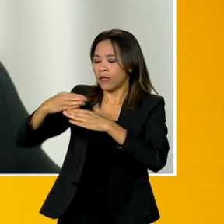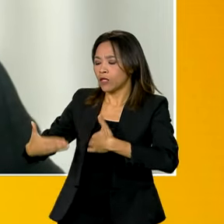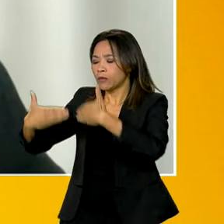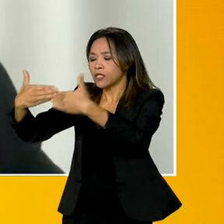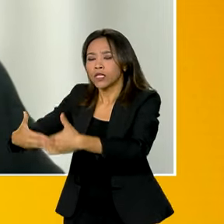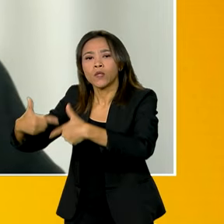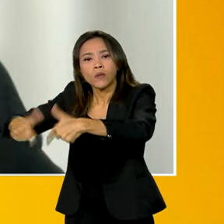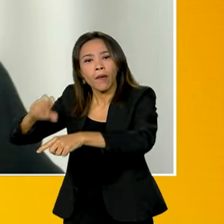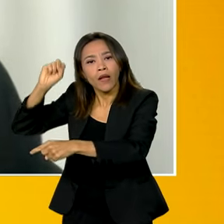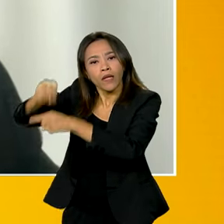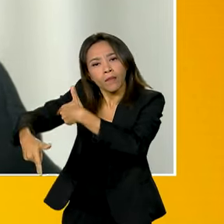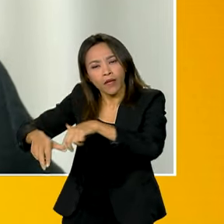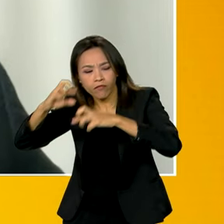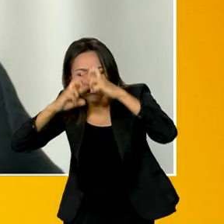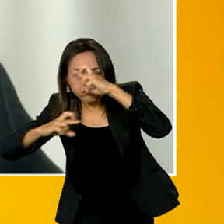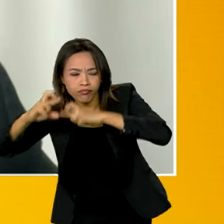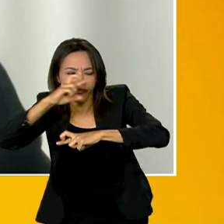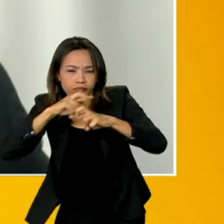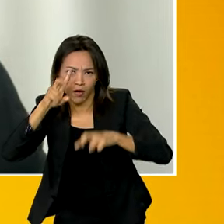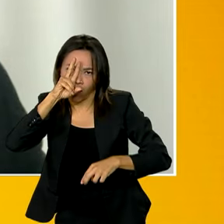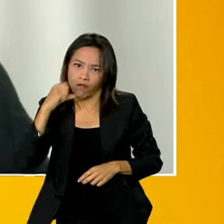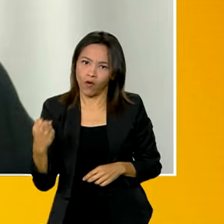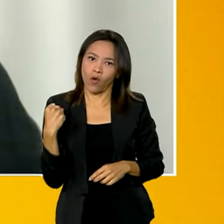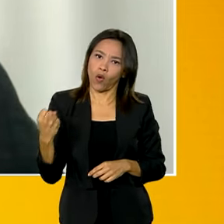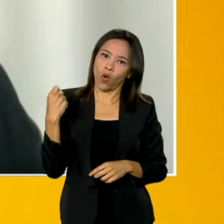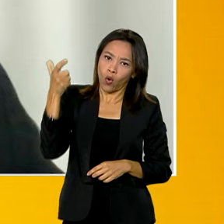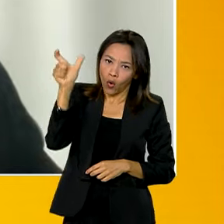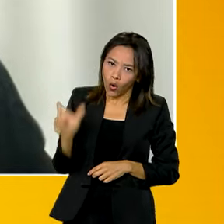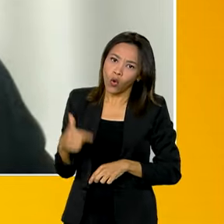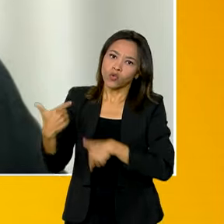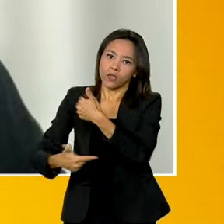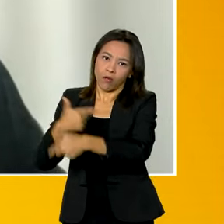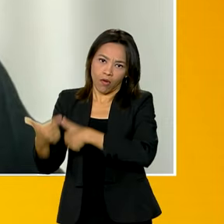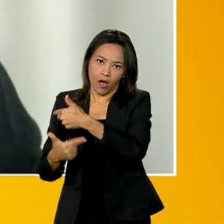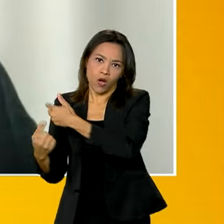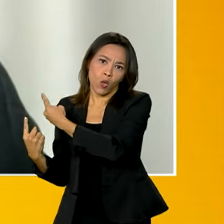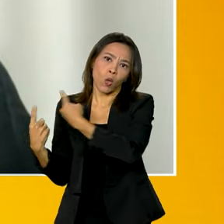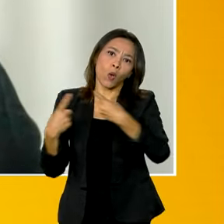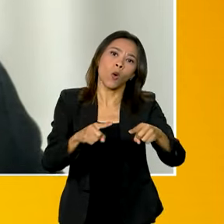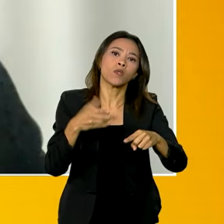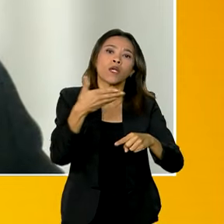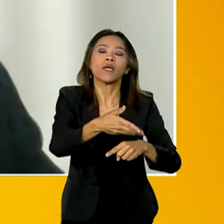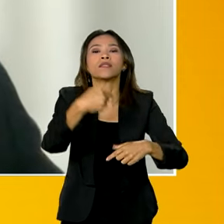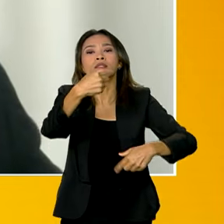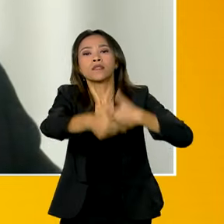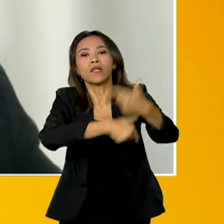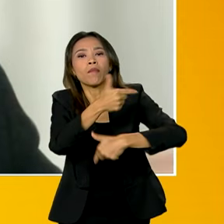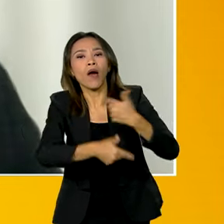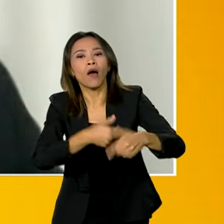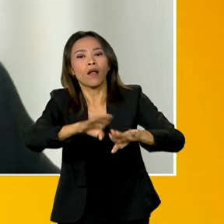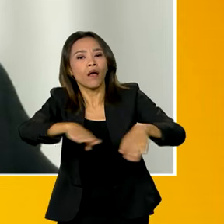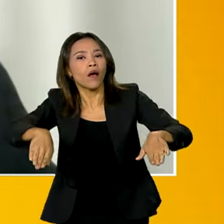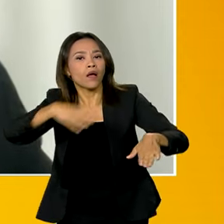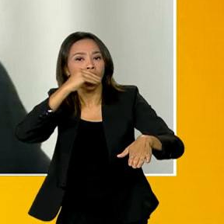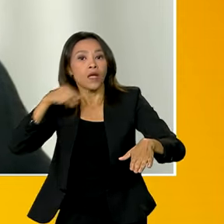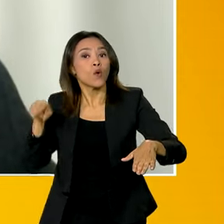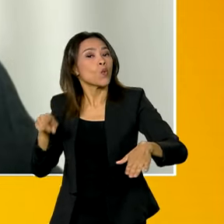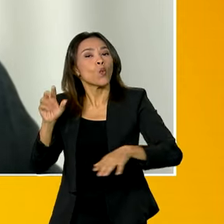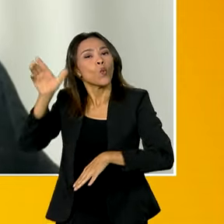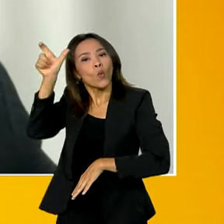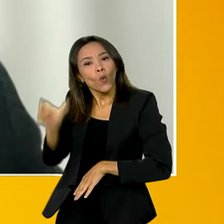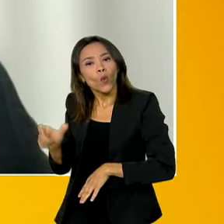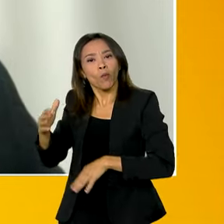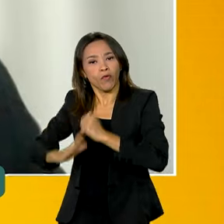Emprego, ela tem uma atuação muito forte no combate ao trabalho infantil. Então, os auditores fiscais do trabalho, eles se dirigem